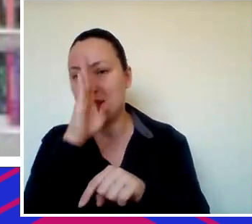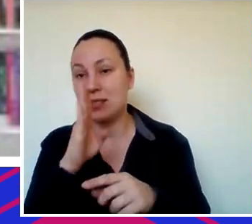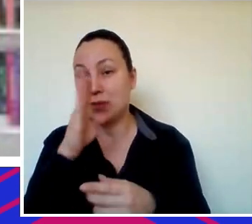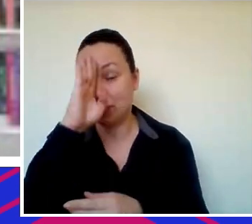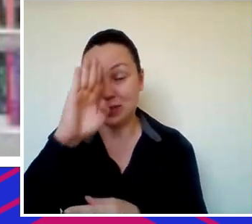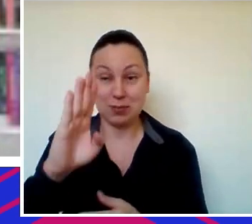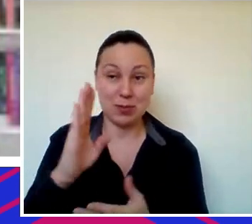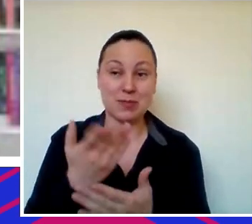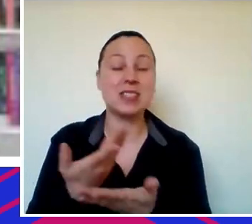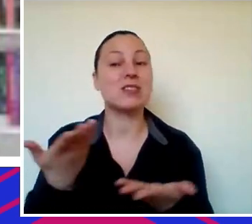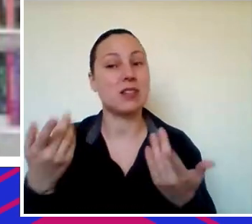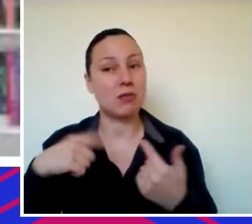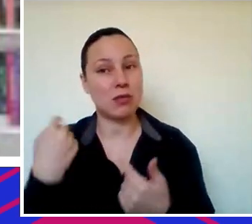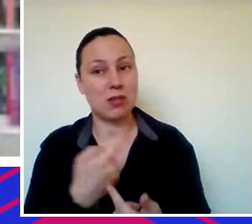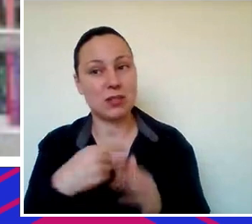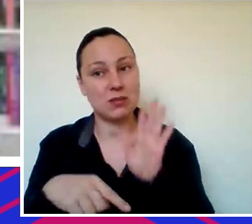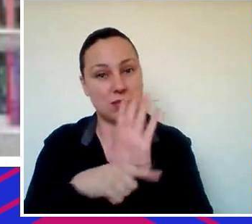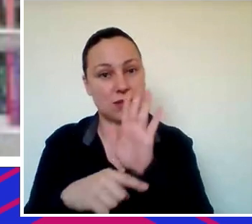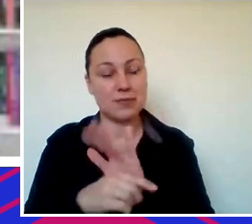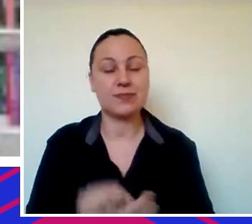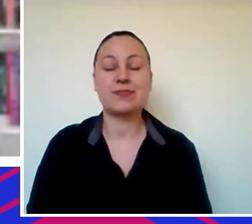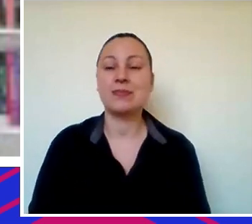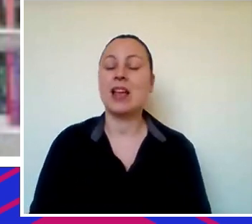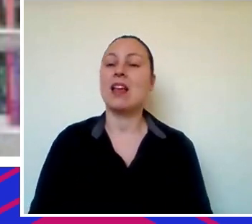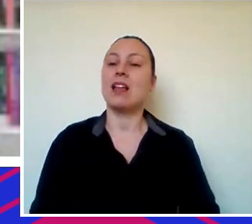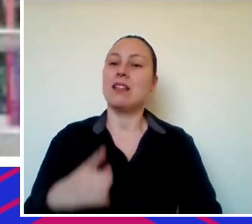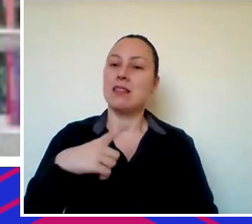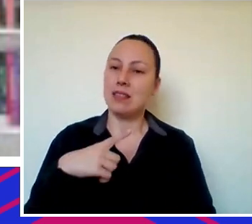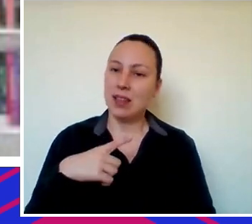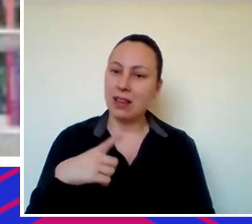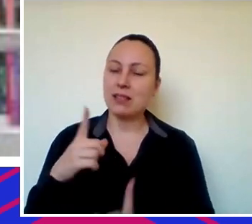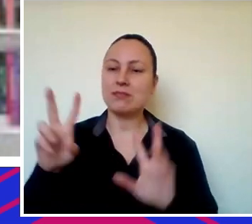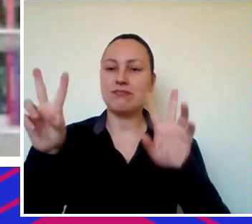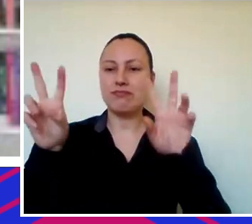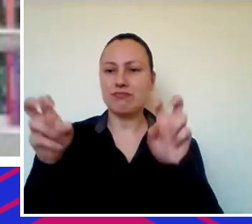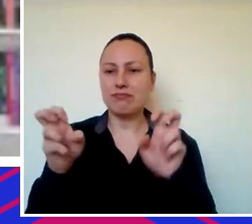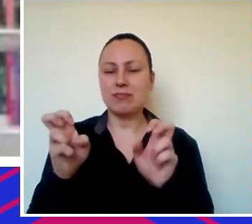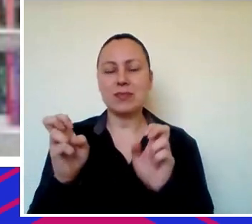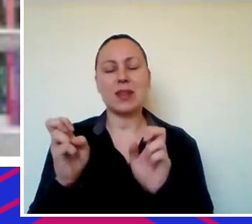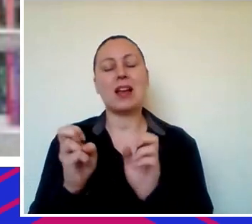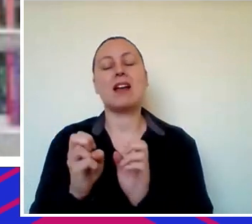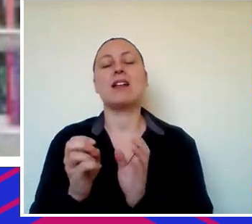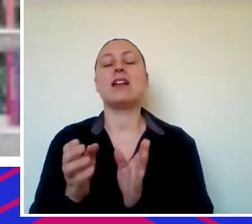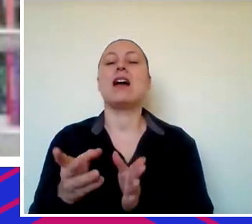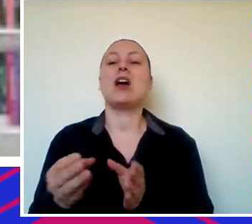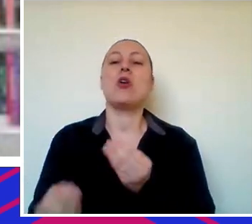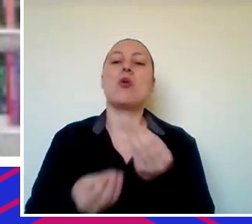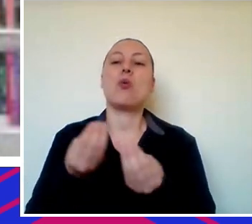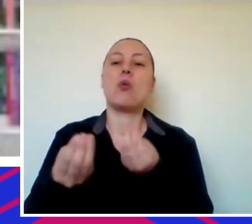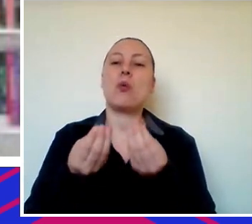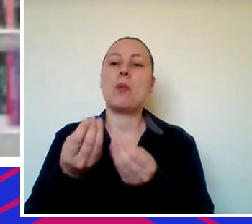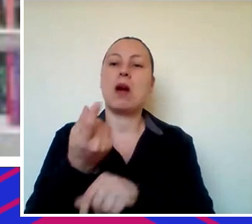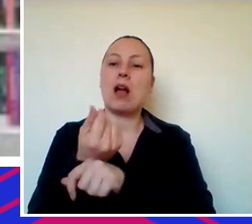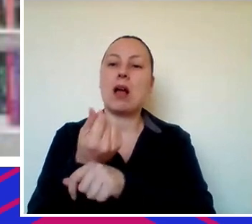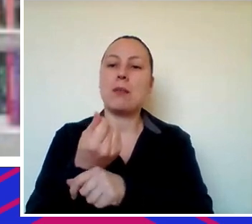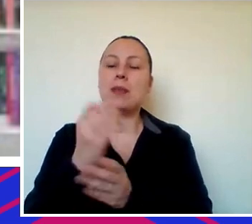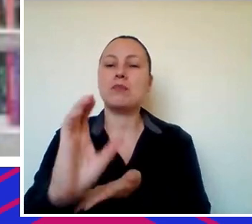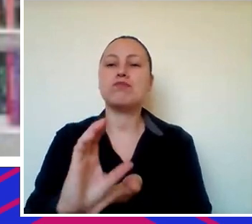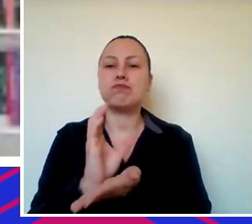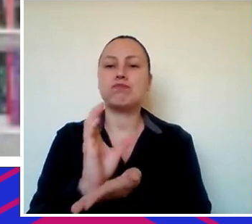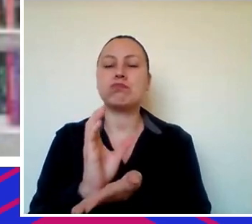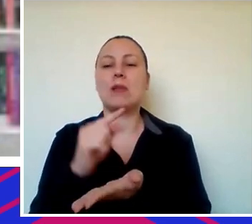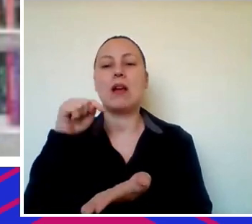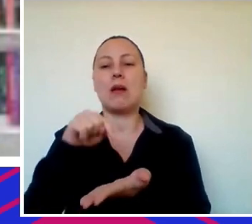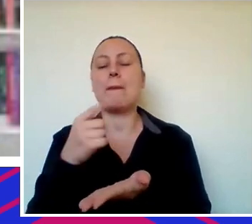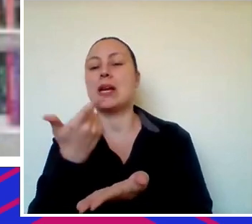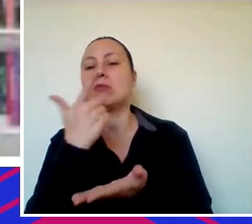convidado a gente. Temos um painel hoje super especial, um tema de acesso ao capital, combustível para crescer aqui no Brasil e